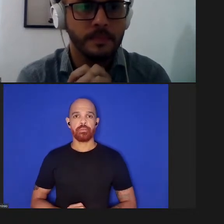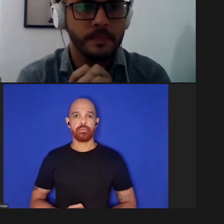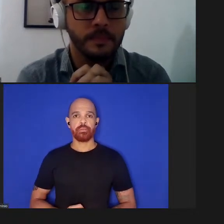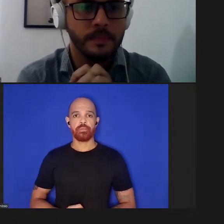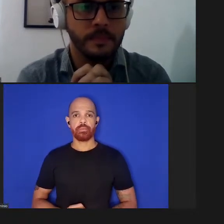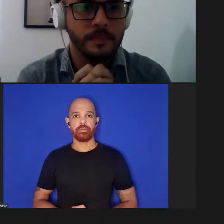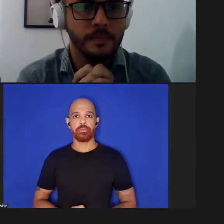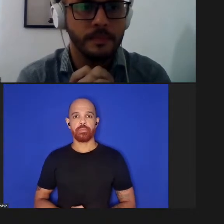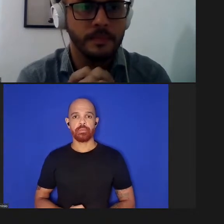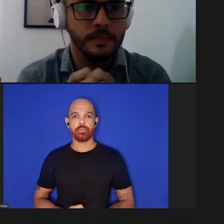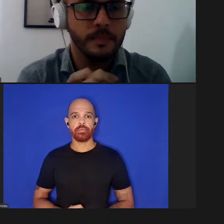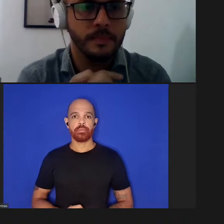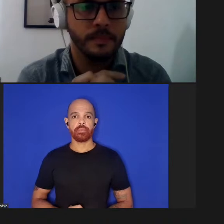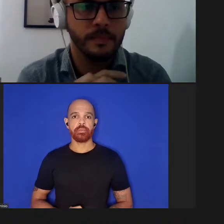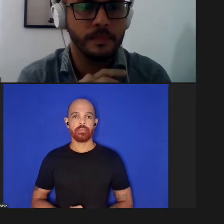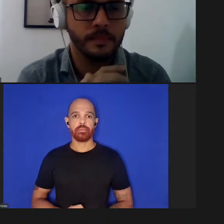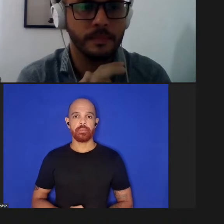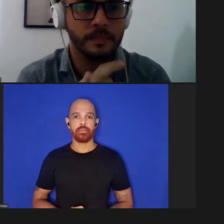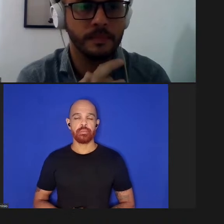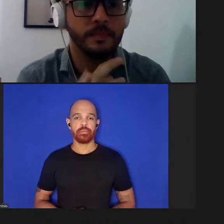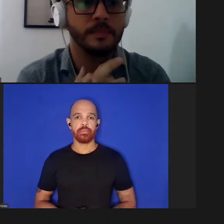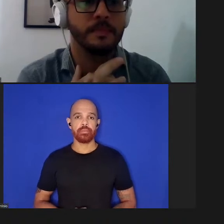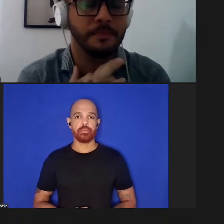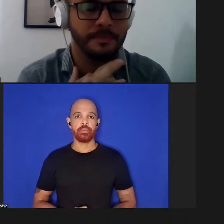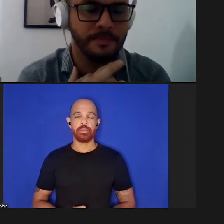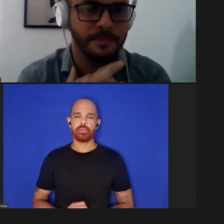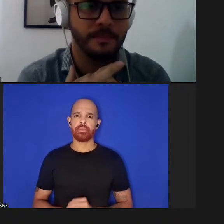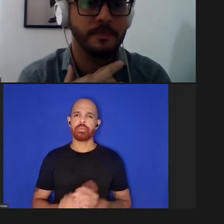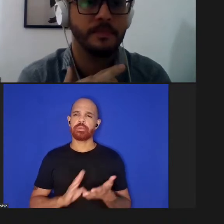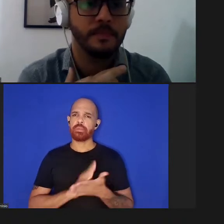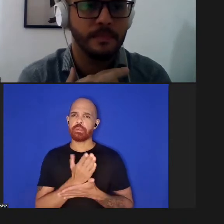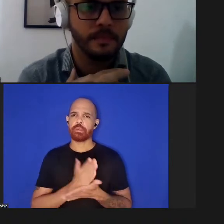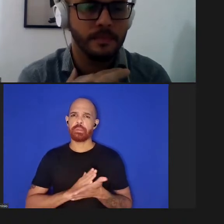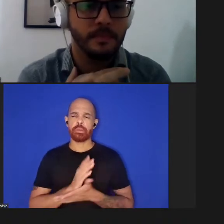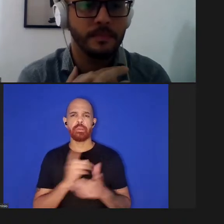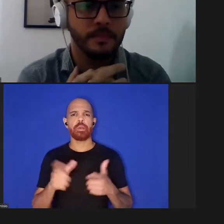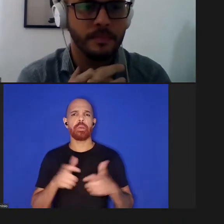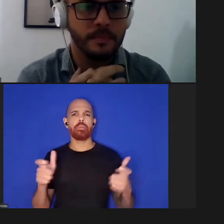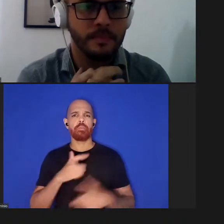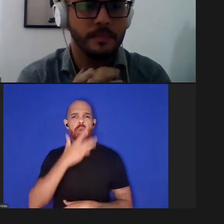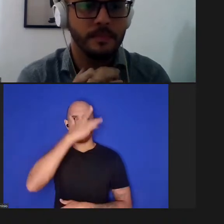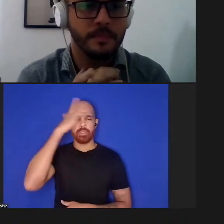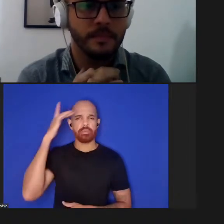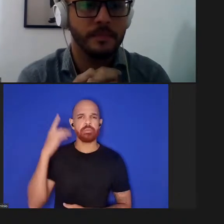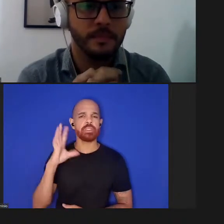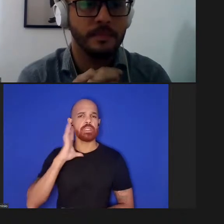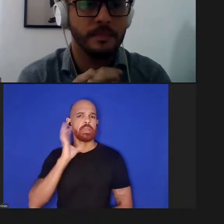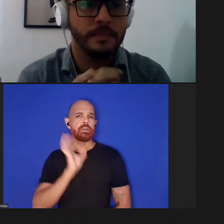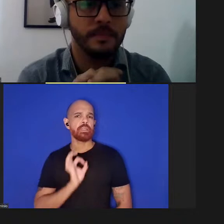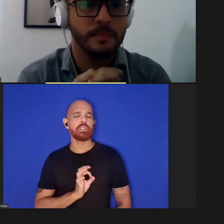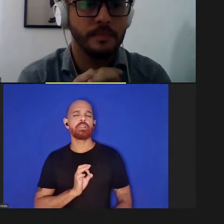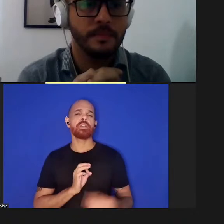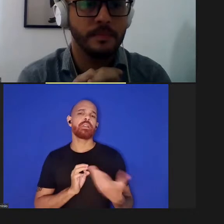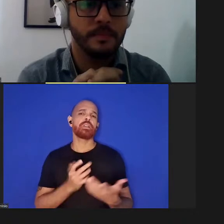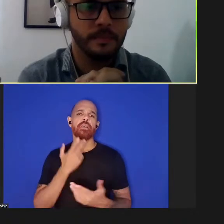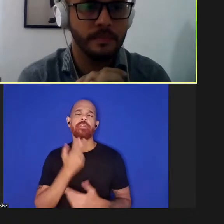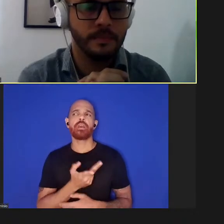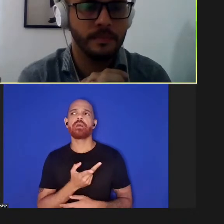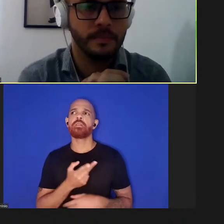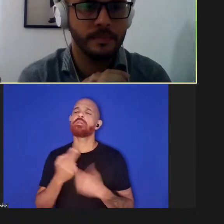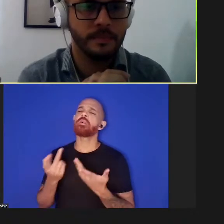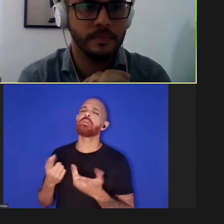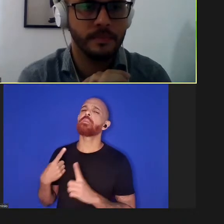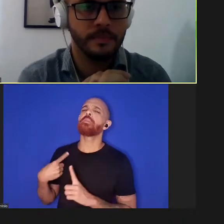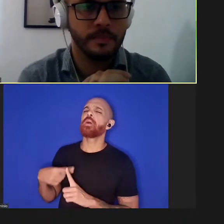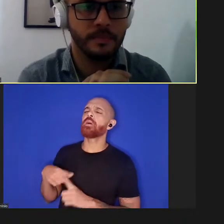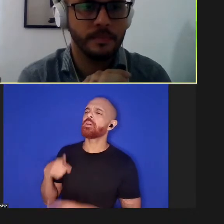isso é algo que é terrivelmente perturbador para o público a maior parte das pessoas simplesmente não entendem e elas dizem tá por que vocês